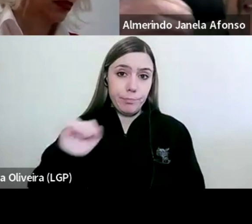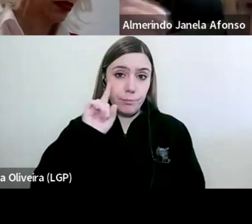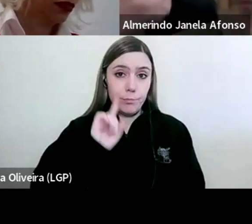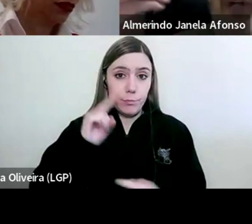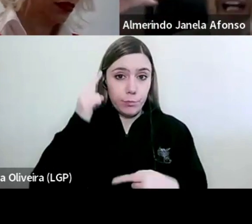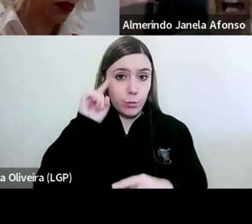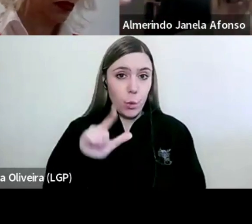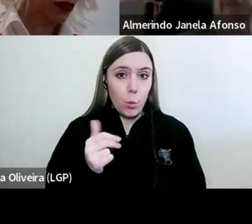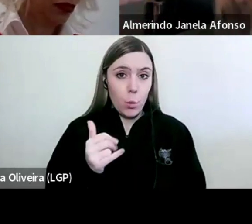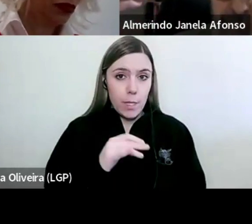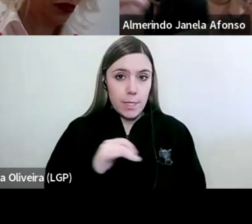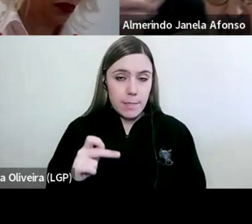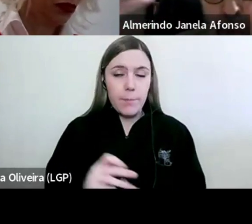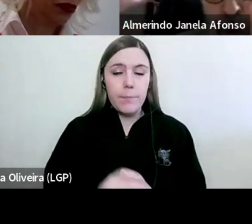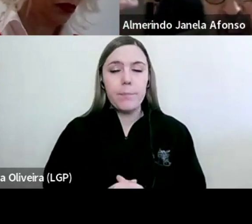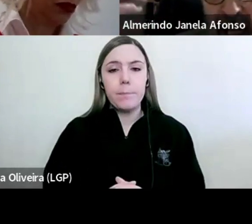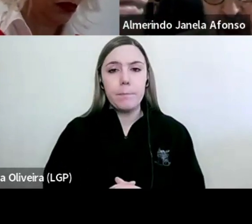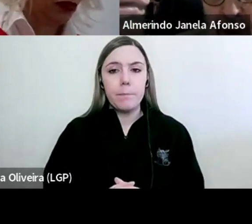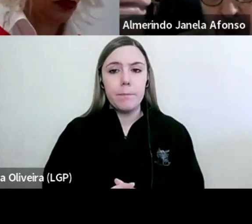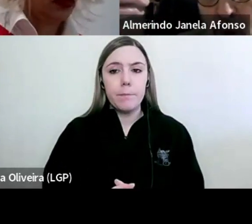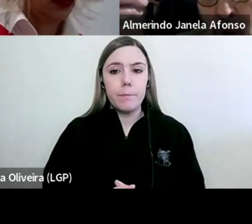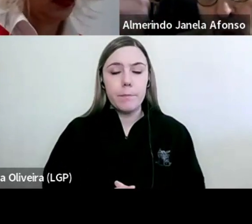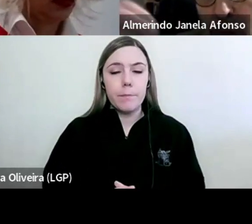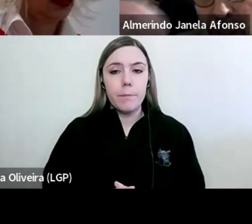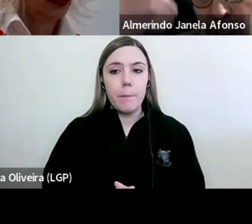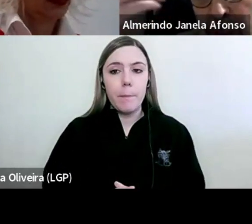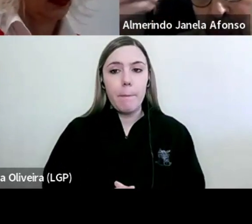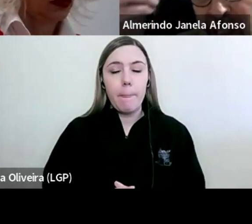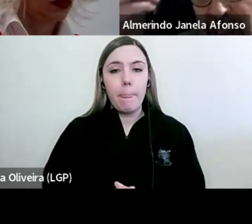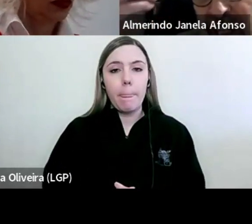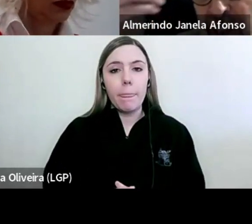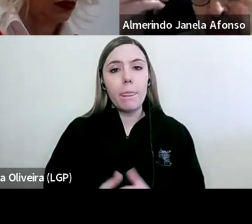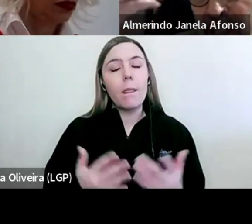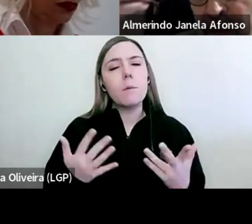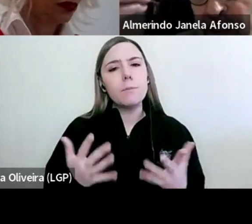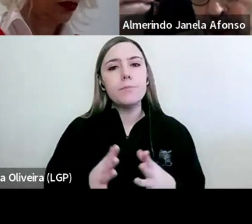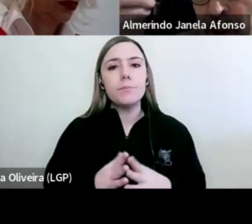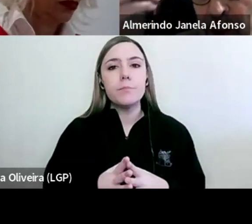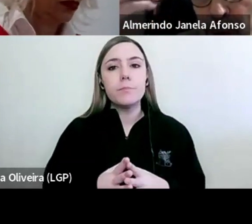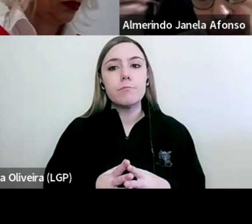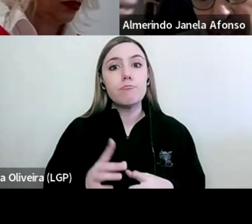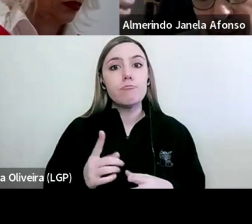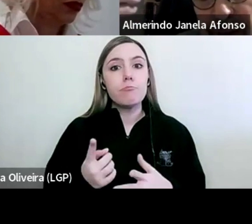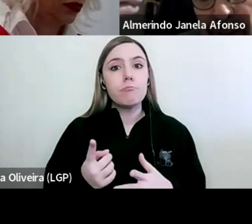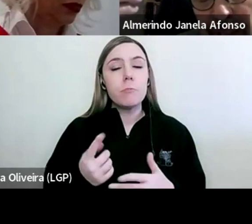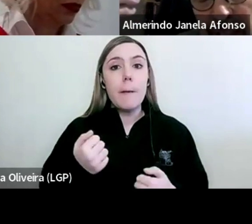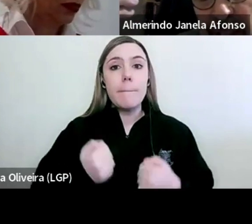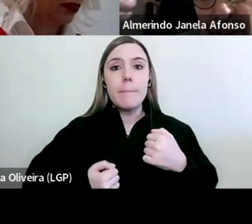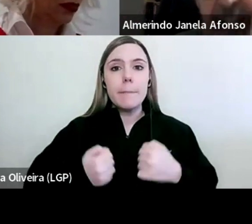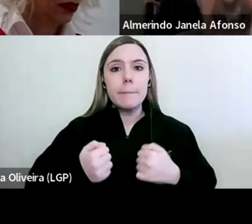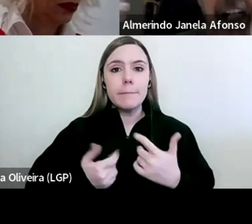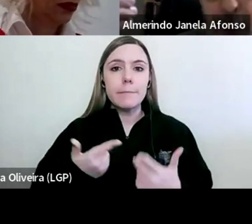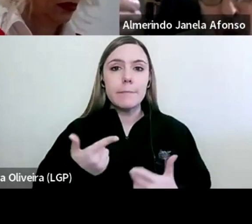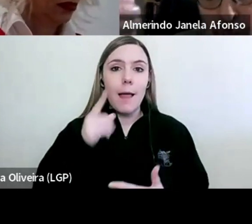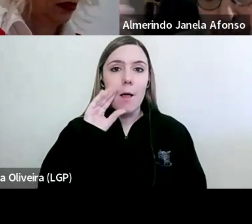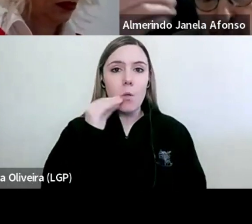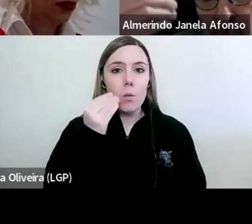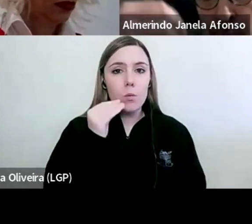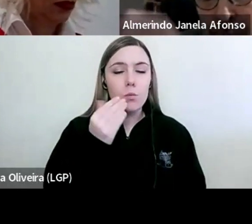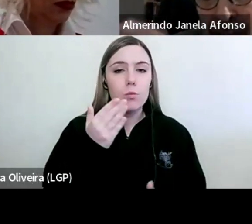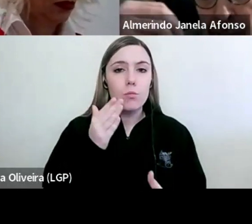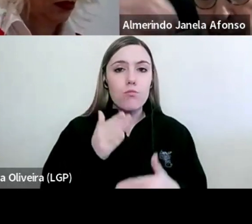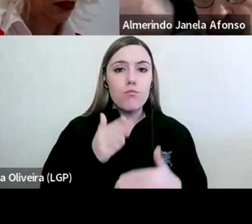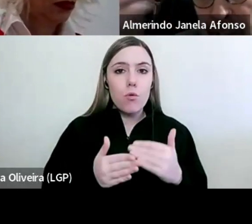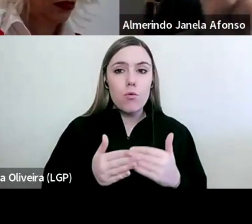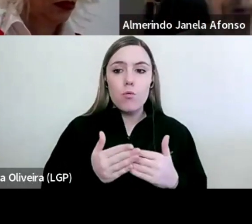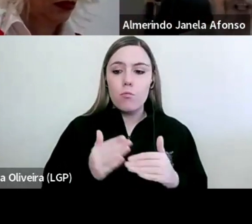Não por acaso, não por acaso, uma das primeiras grandes manifestações de estudantes que se realizou menos